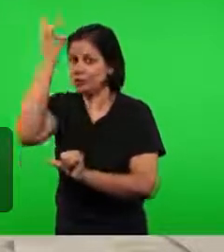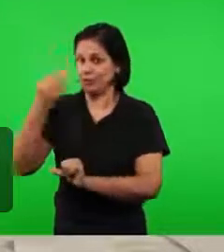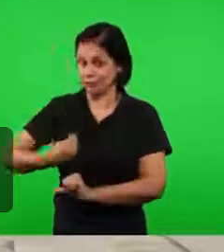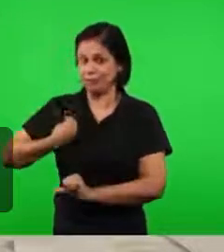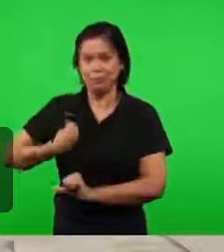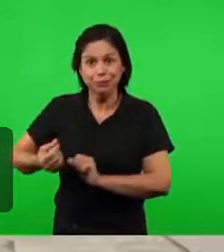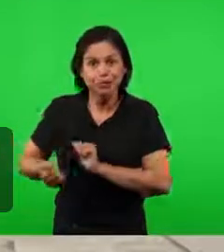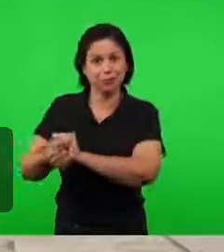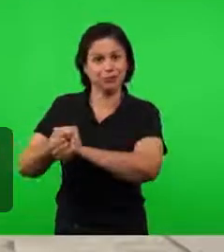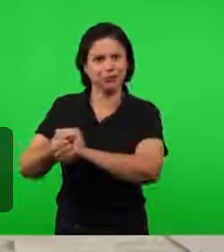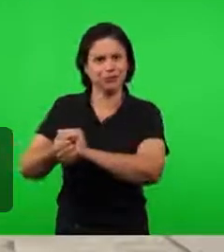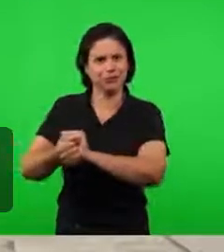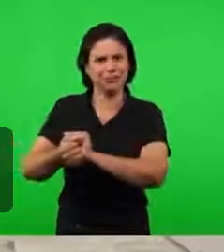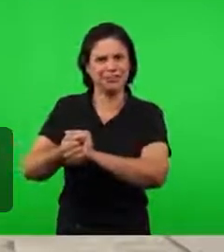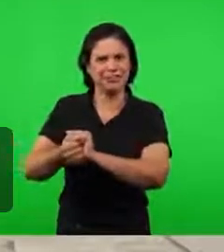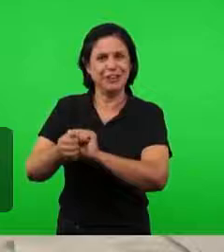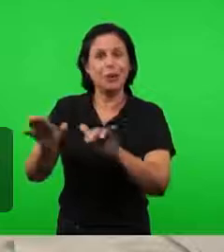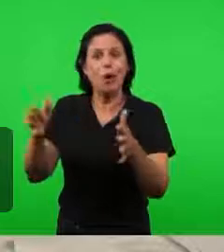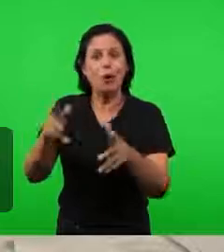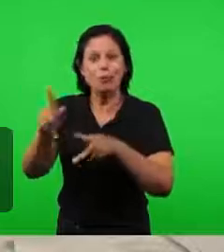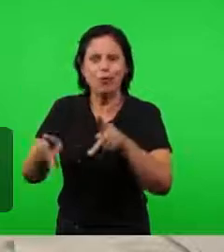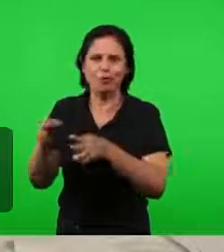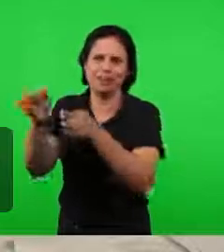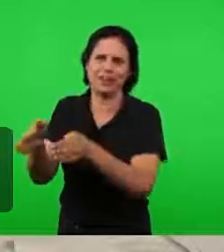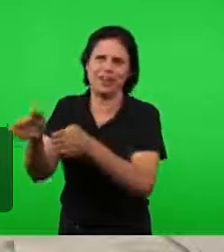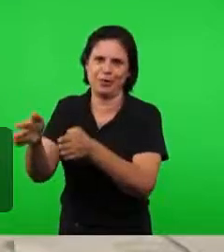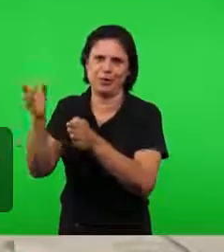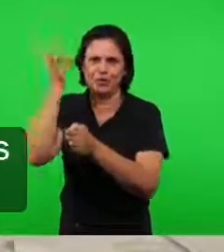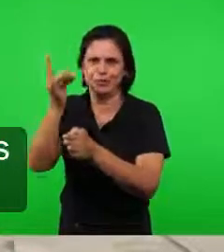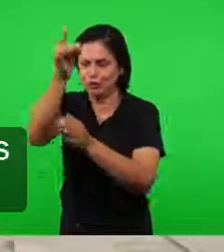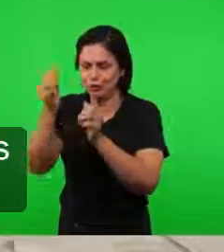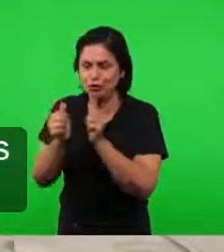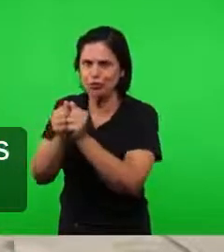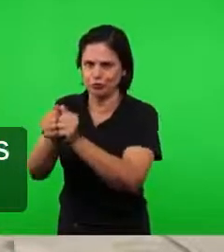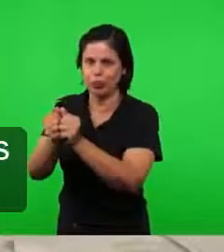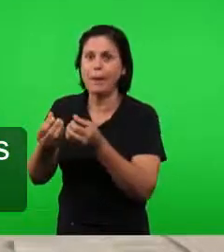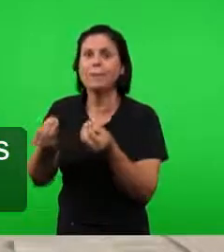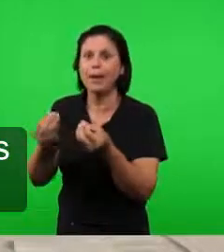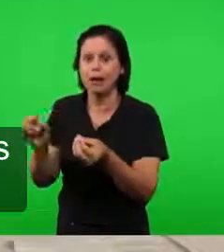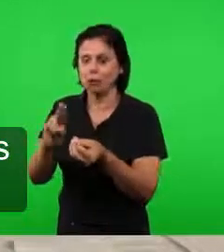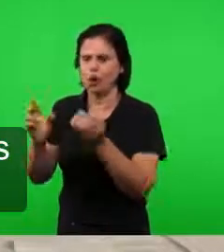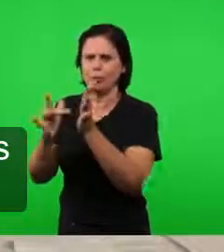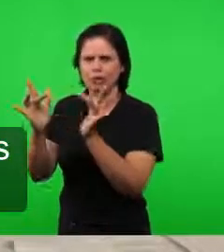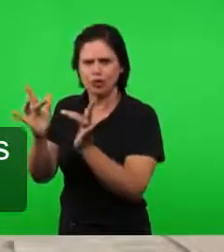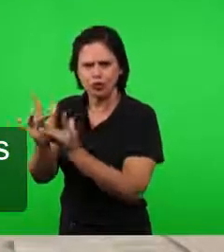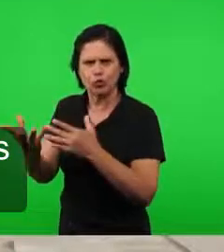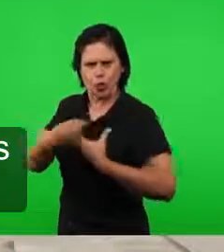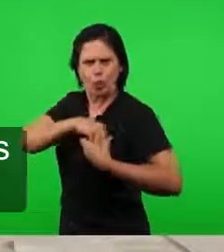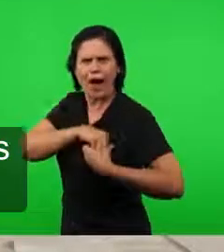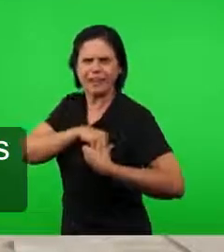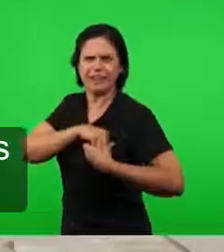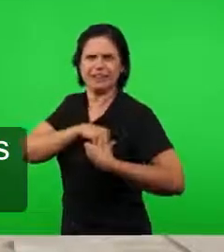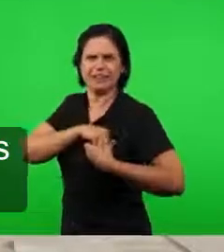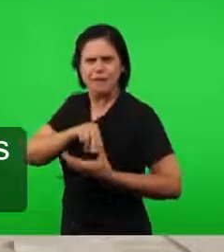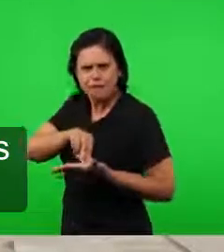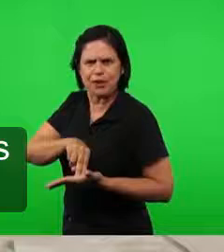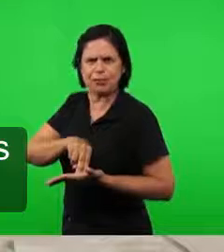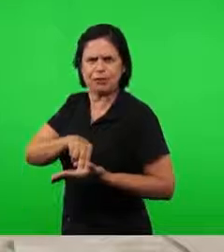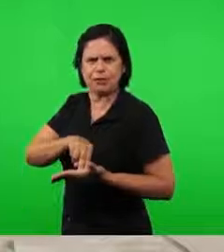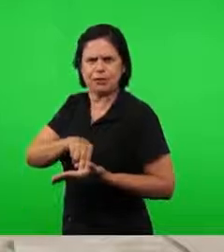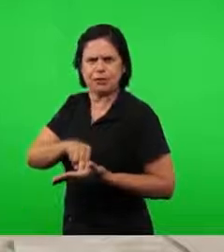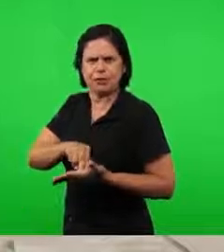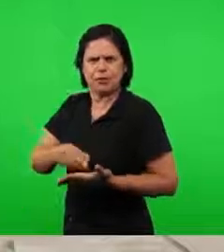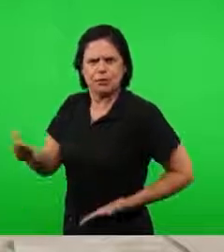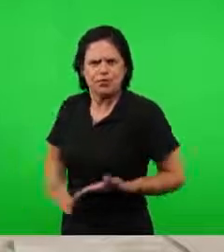fiéis. Quer dizer, os fiéis sabiam que era para reter o nome de Jesus, a palavra. Os fiéis